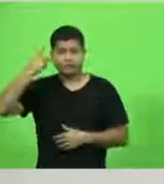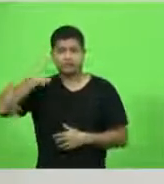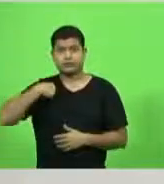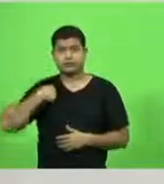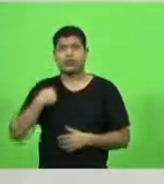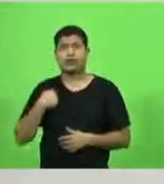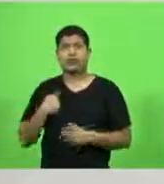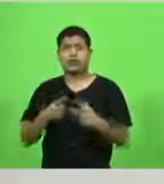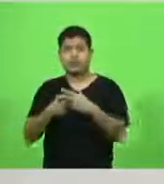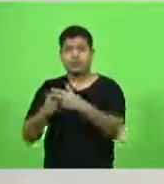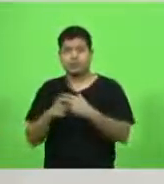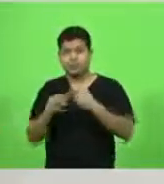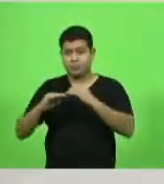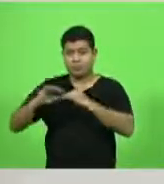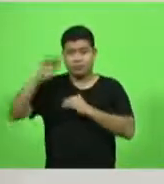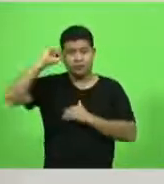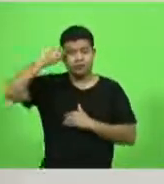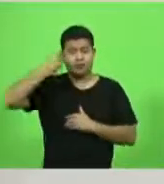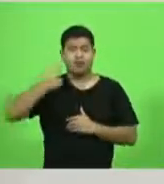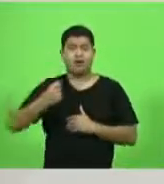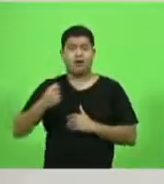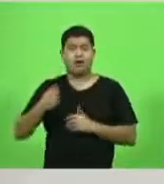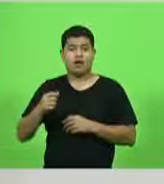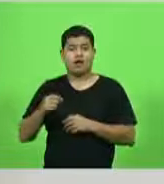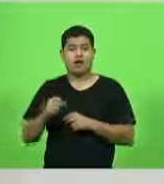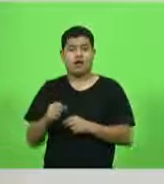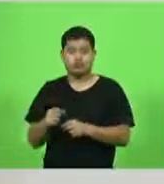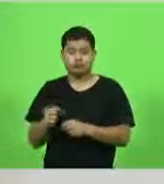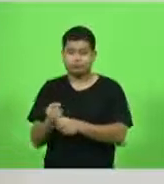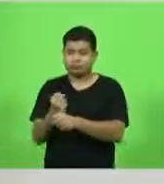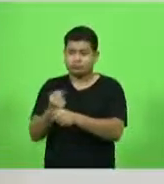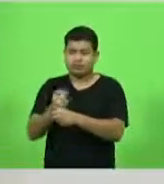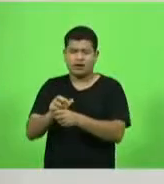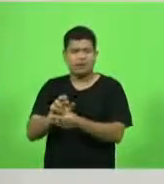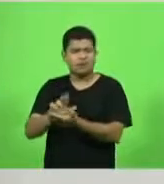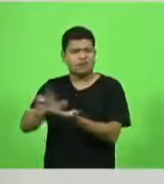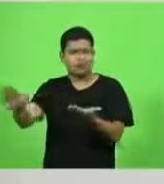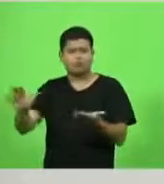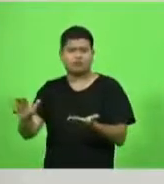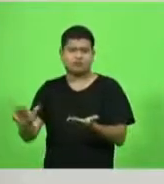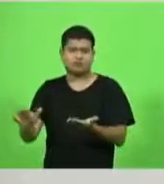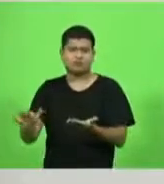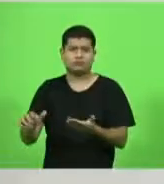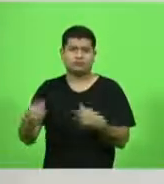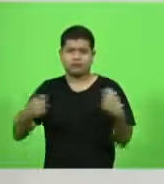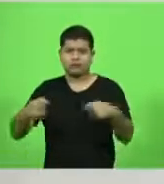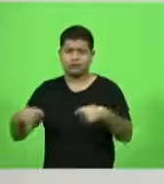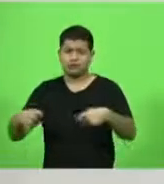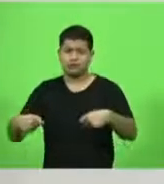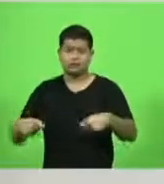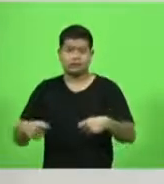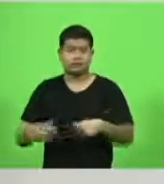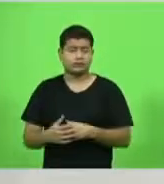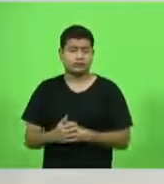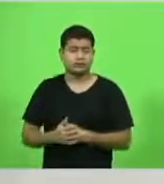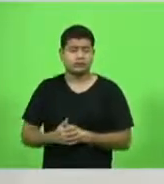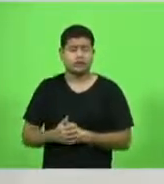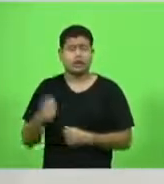revitalização, para a recuperação, entre outras coisas. Eu quero me referir